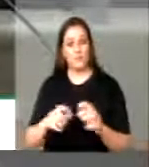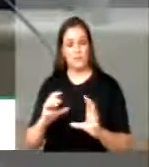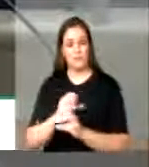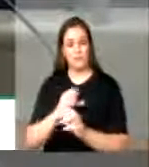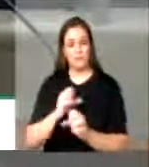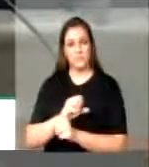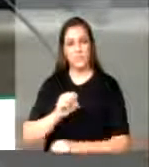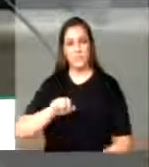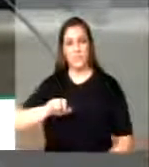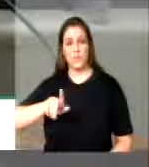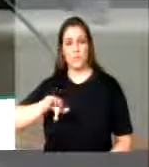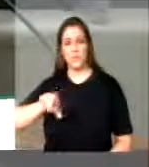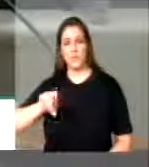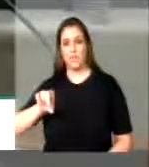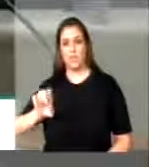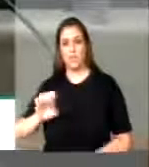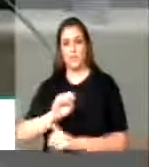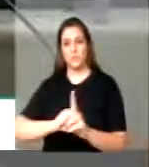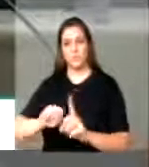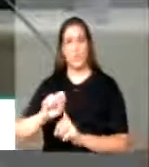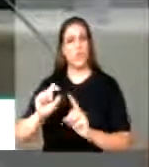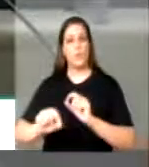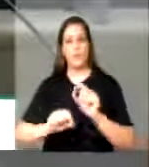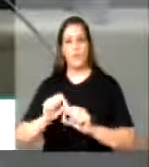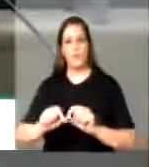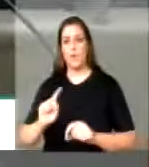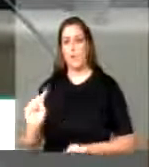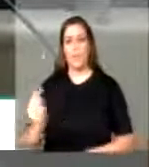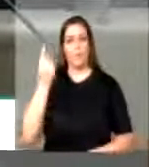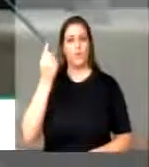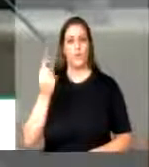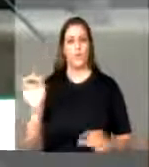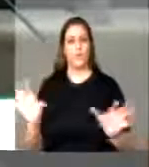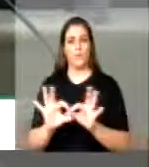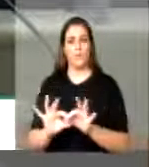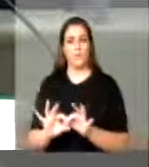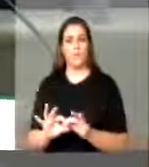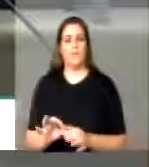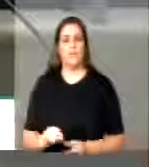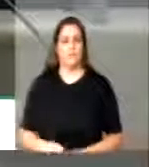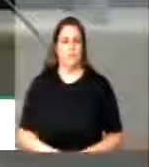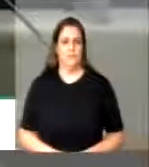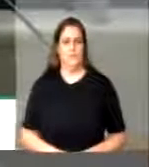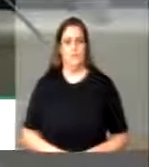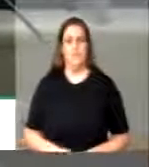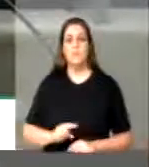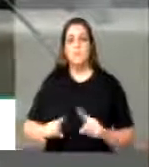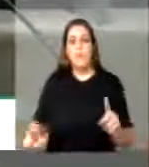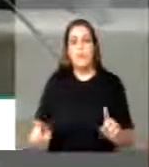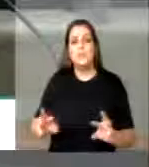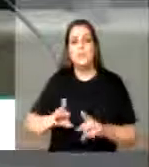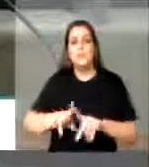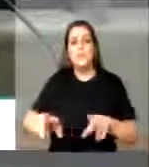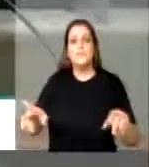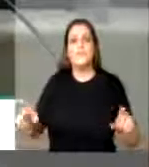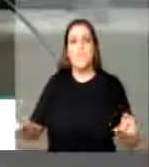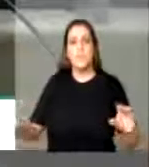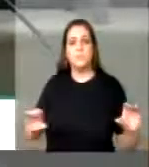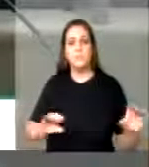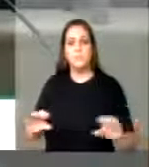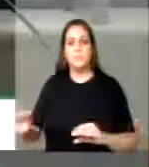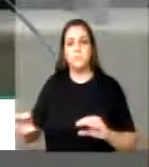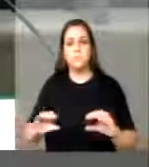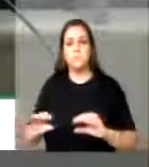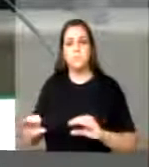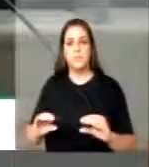de seguridade social seria única, com sua fonte diversificada. O constituinte